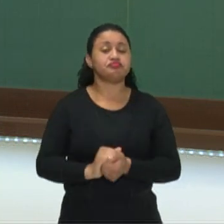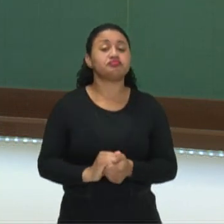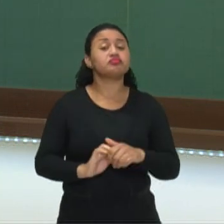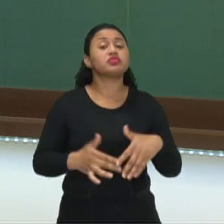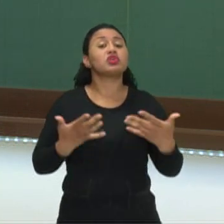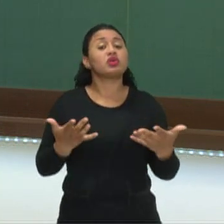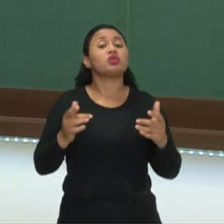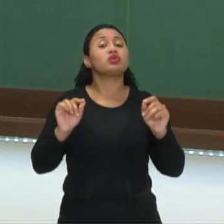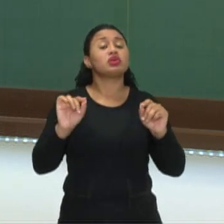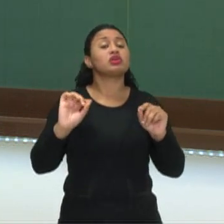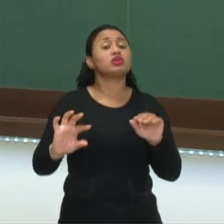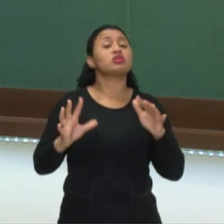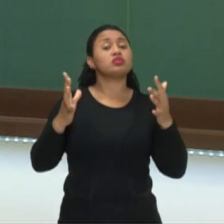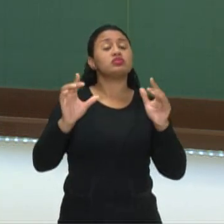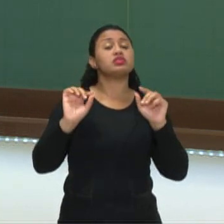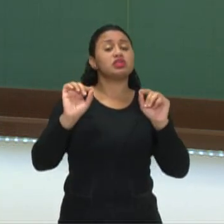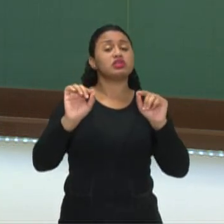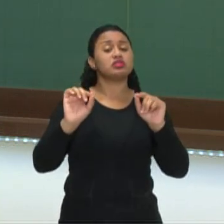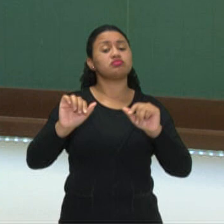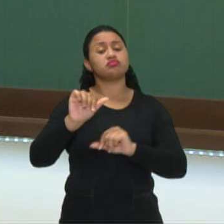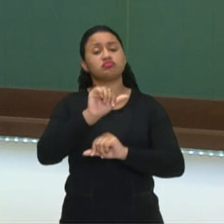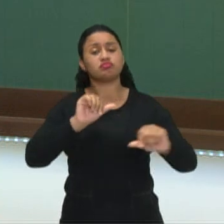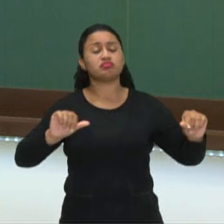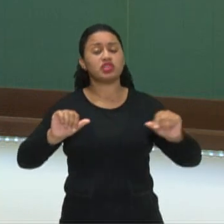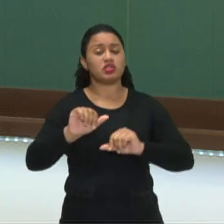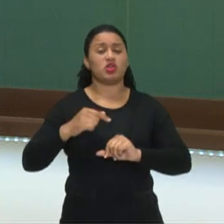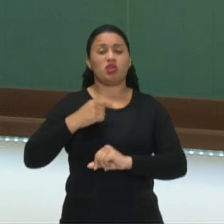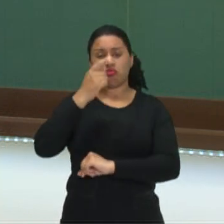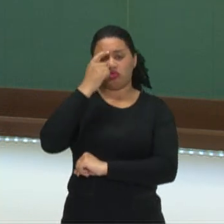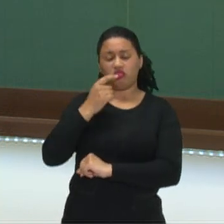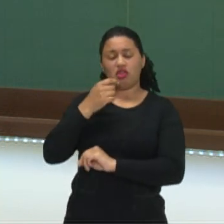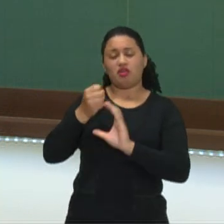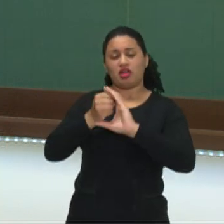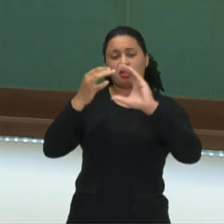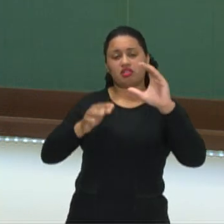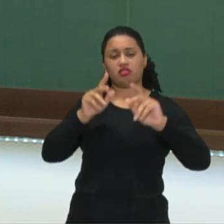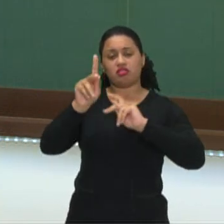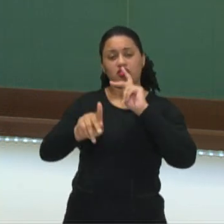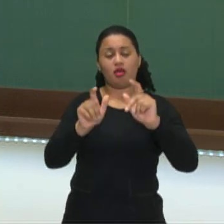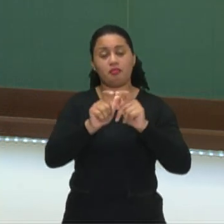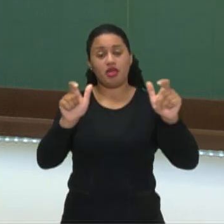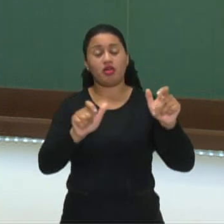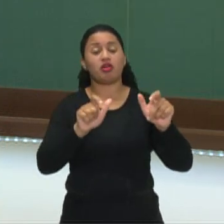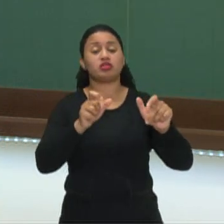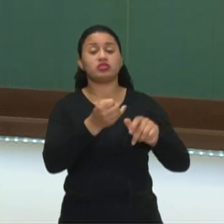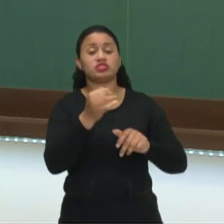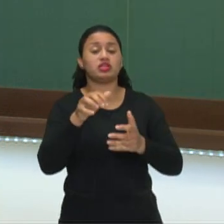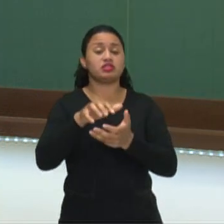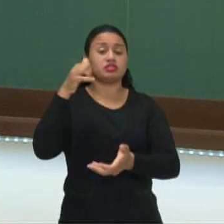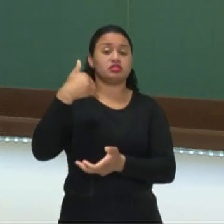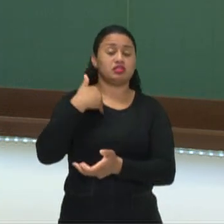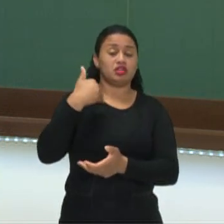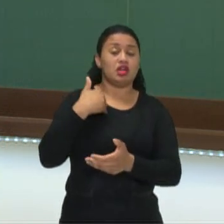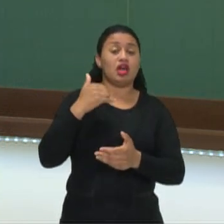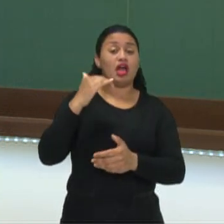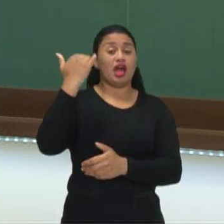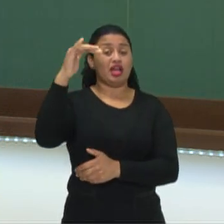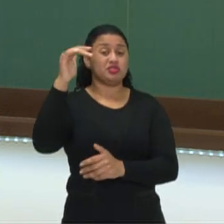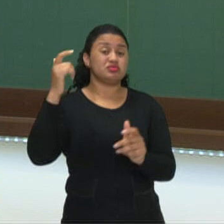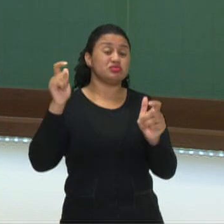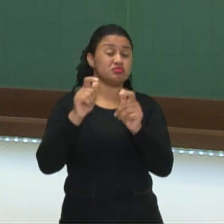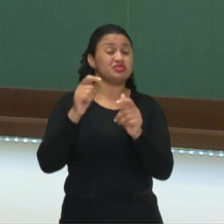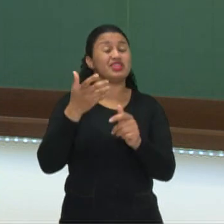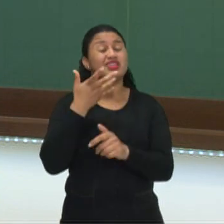onde nós temos uma troca do perfil da população, com maior número de idosos, menor número de adultos e crianças,